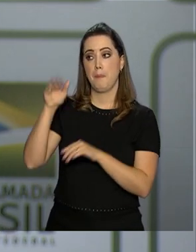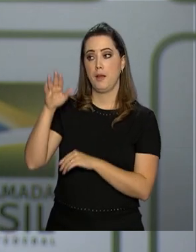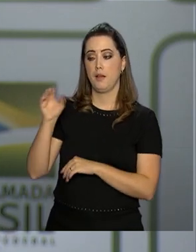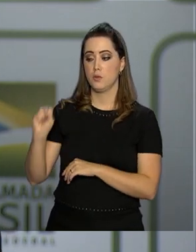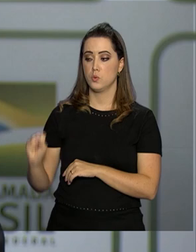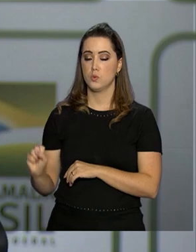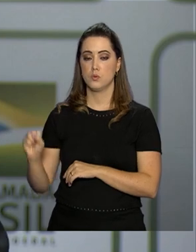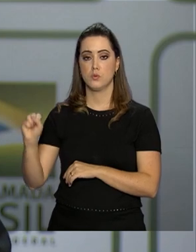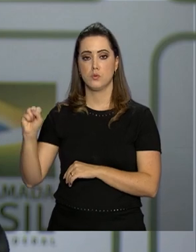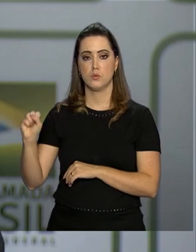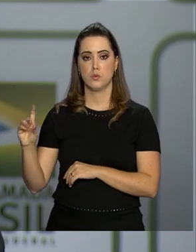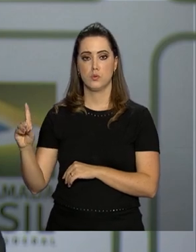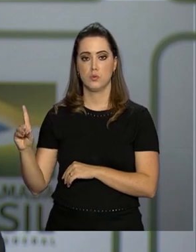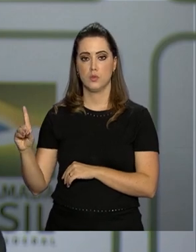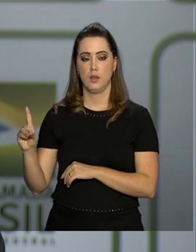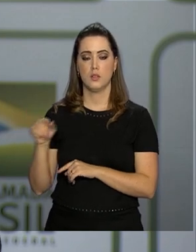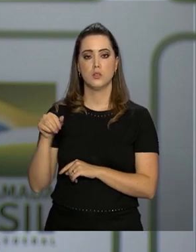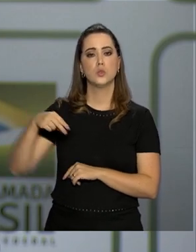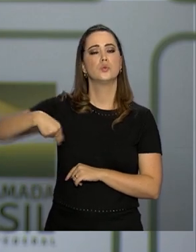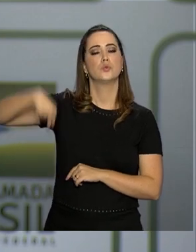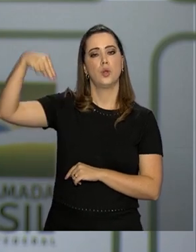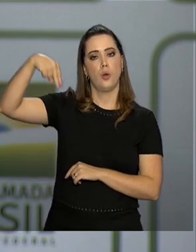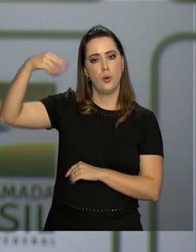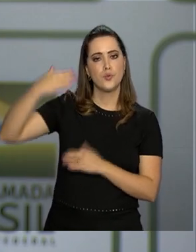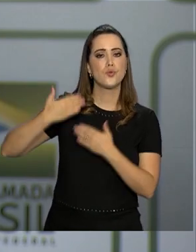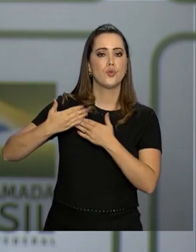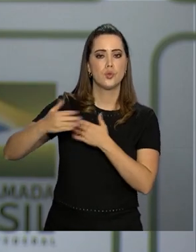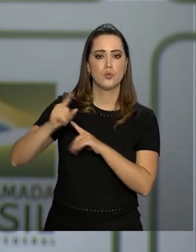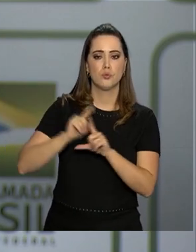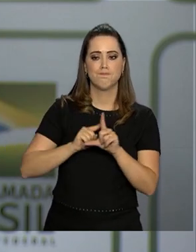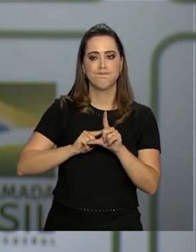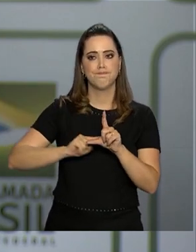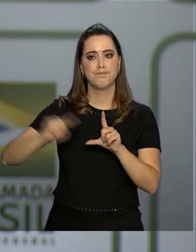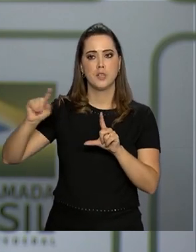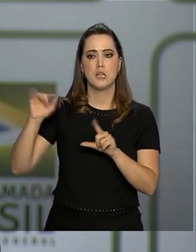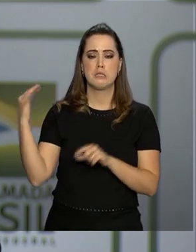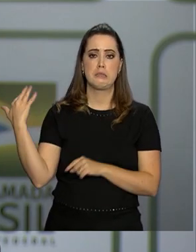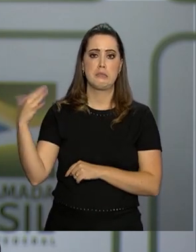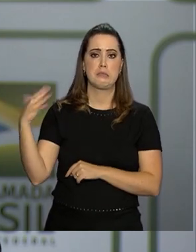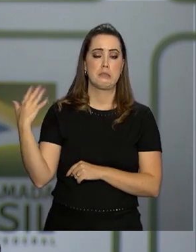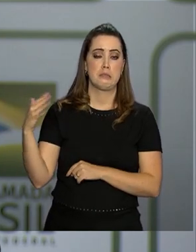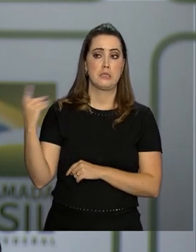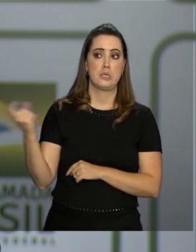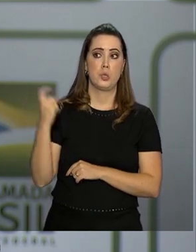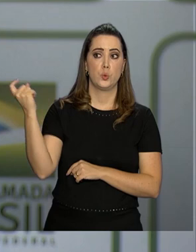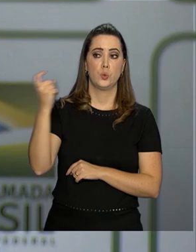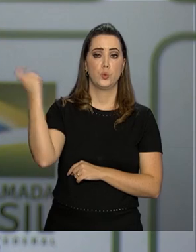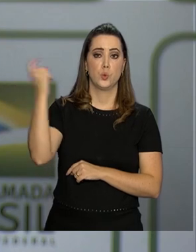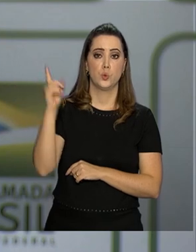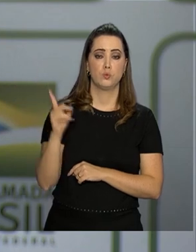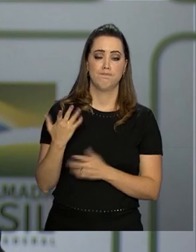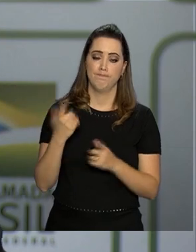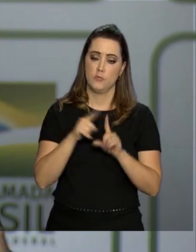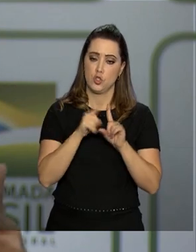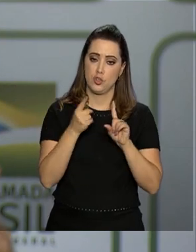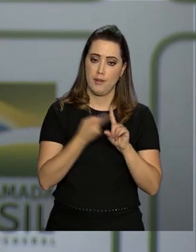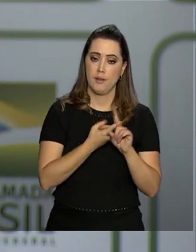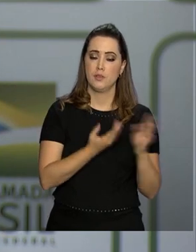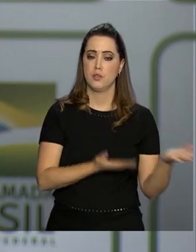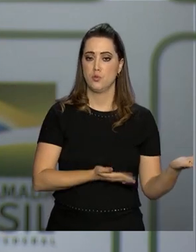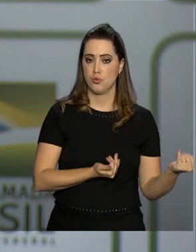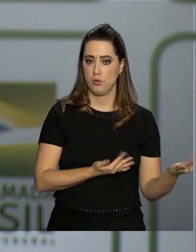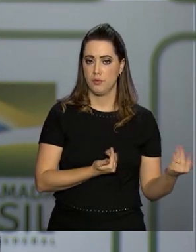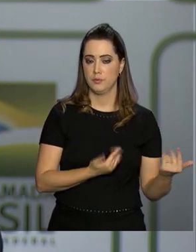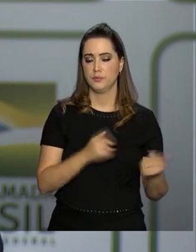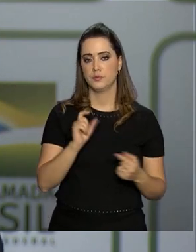sudeste. A região norte ainda mantendo níveis muito elevados em relação ao